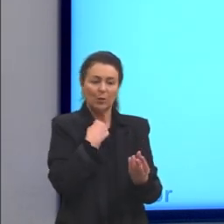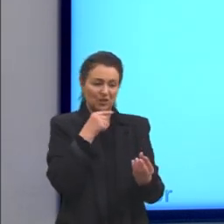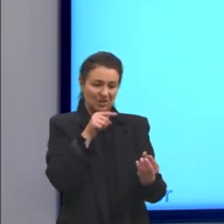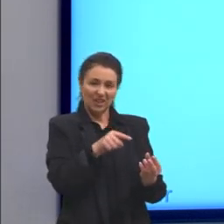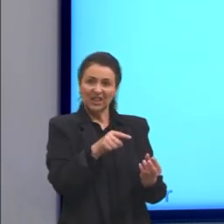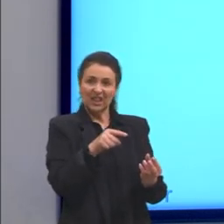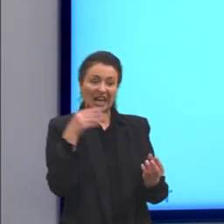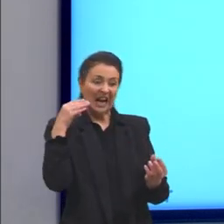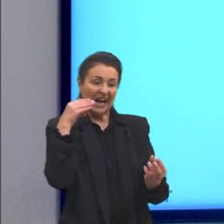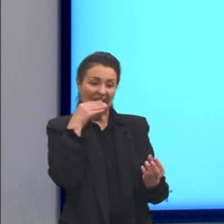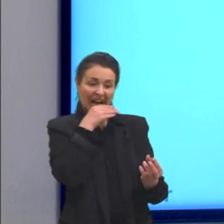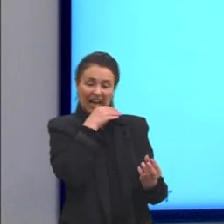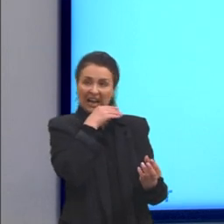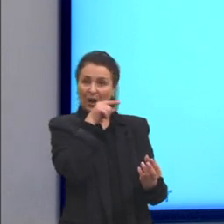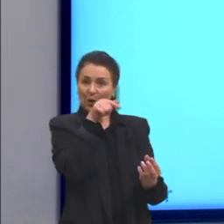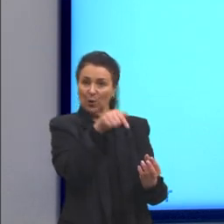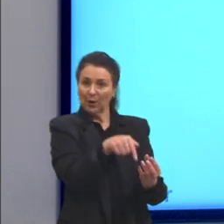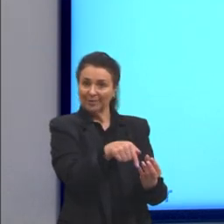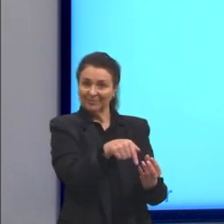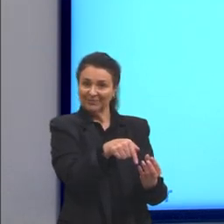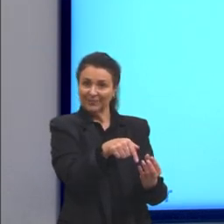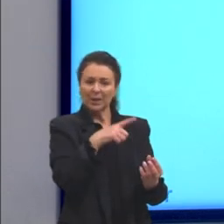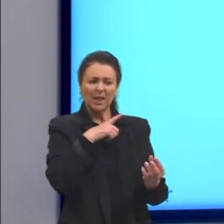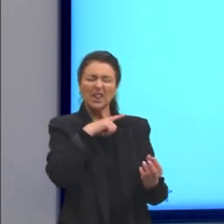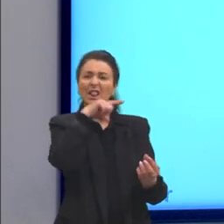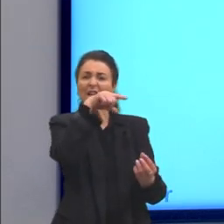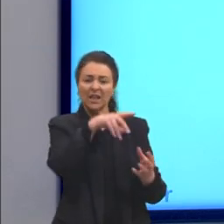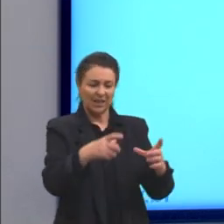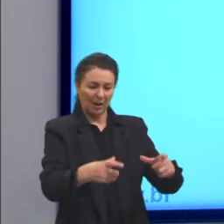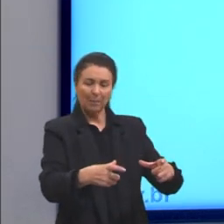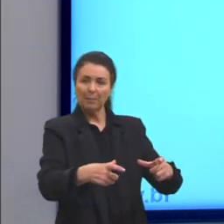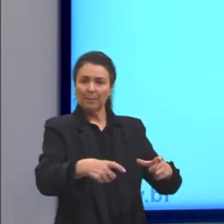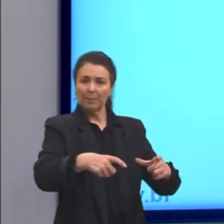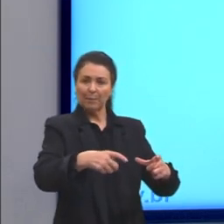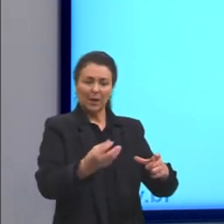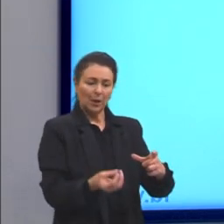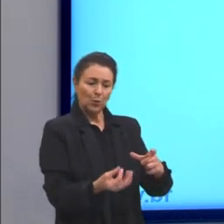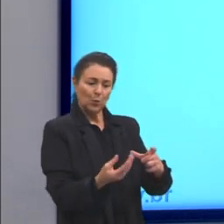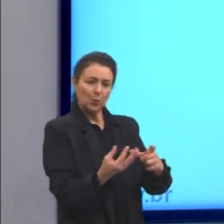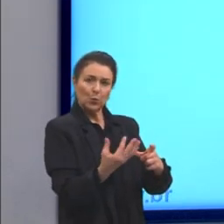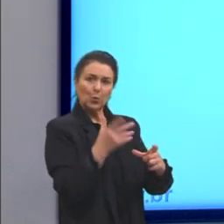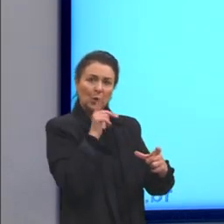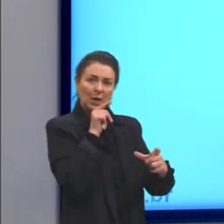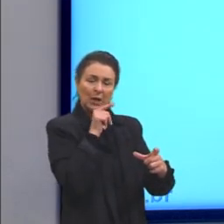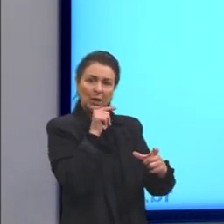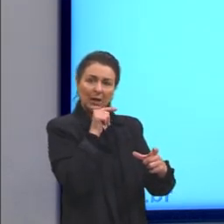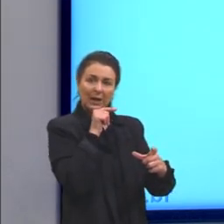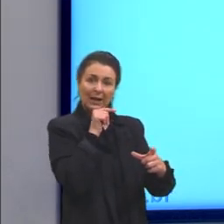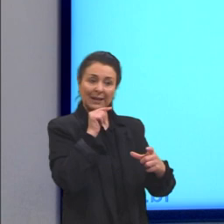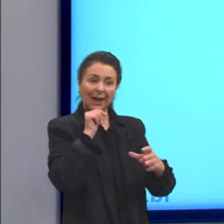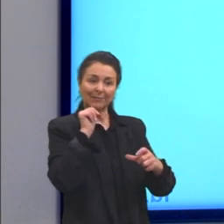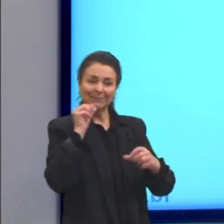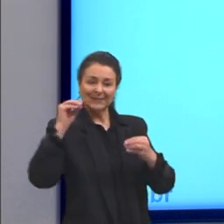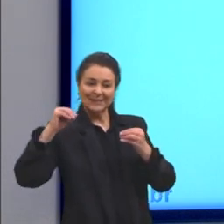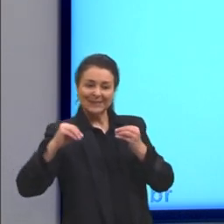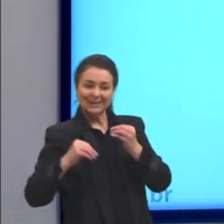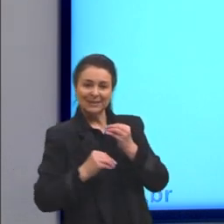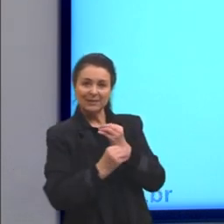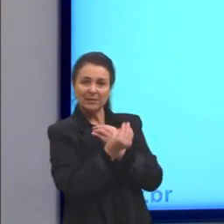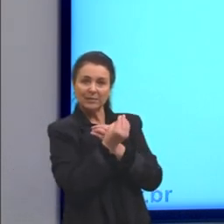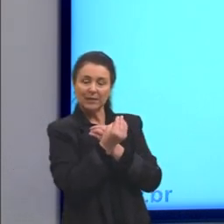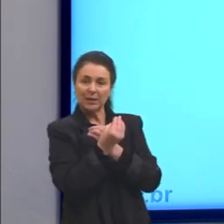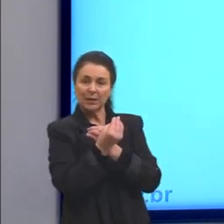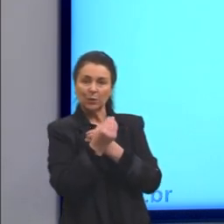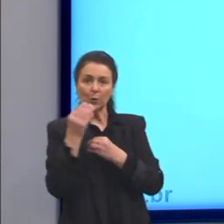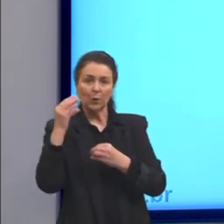que tem calor nessa panela. Não. Essa panela, ela está, então, transferindo calor. Porque calor